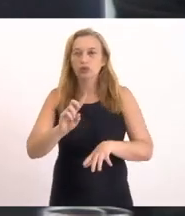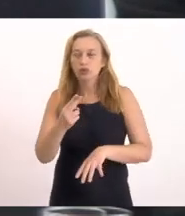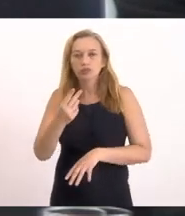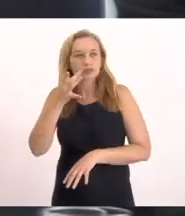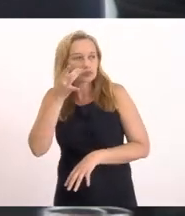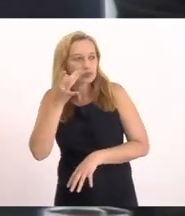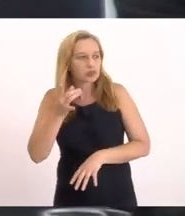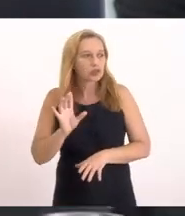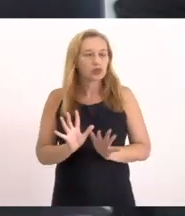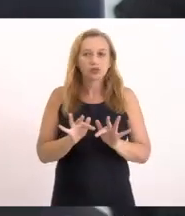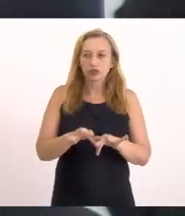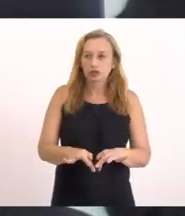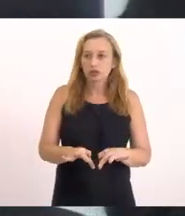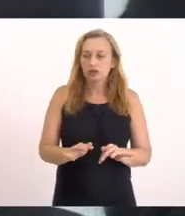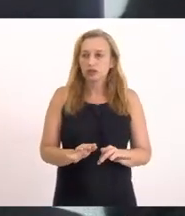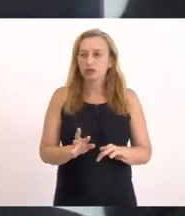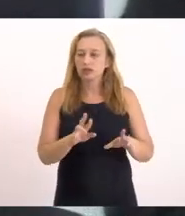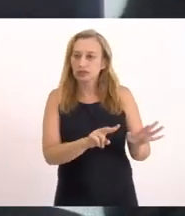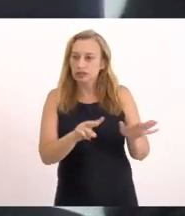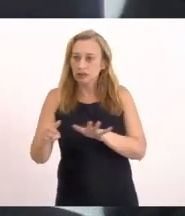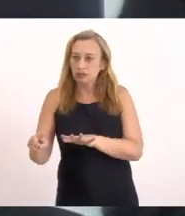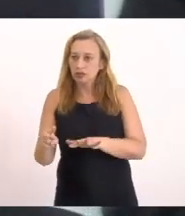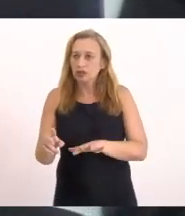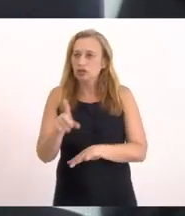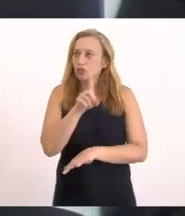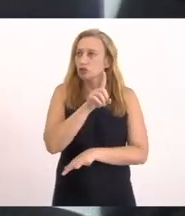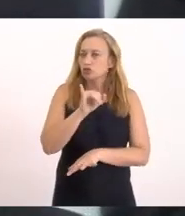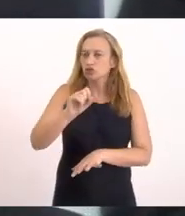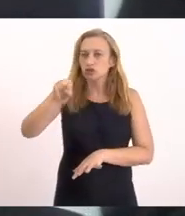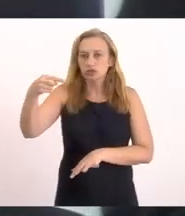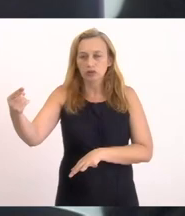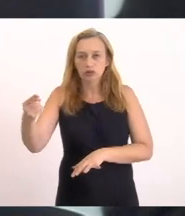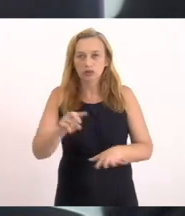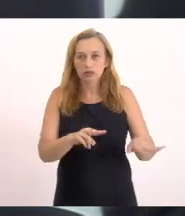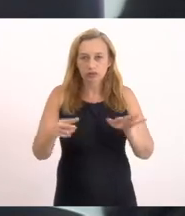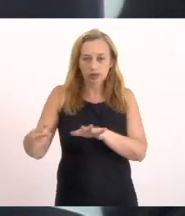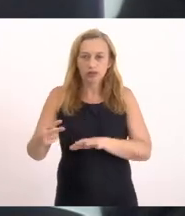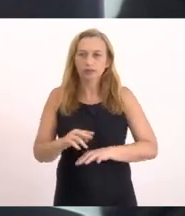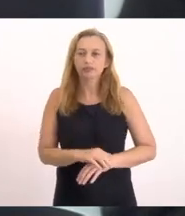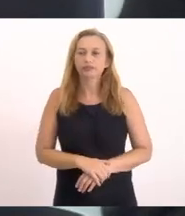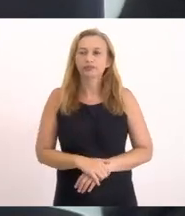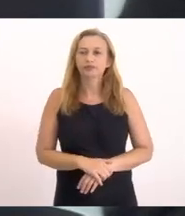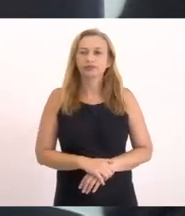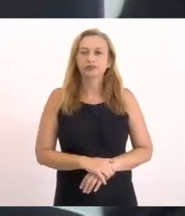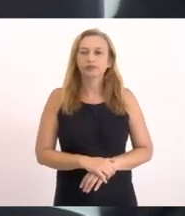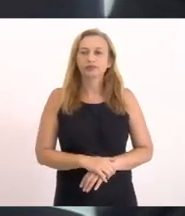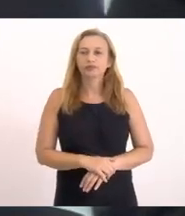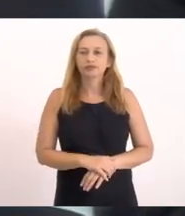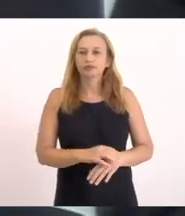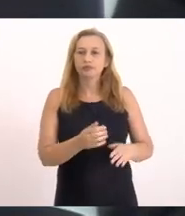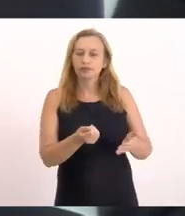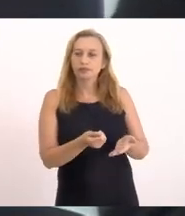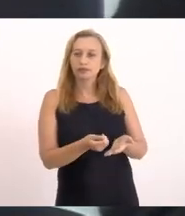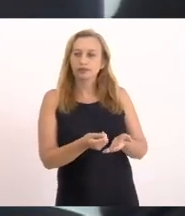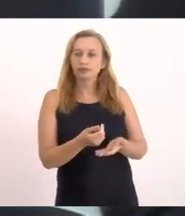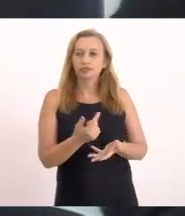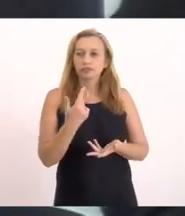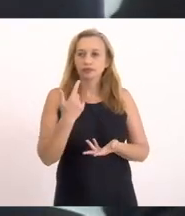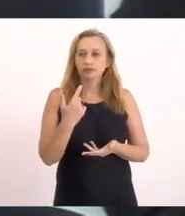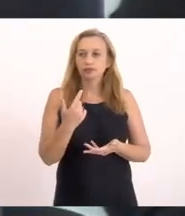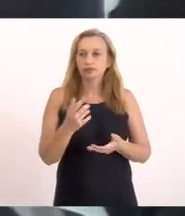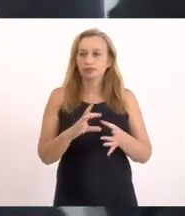passar Até o final Dessa semana A data da semana Que vem Em cima da nossa agenda Mas provavelmente Para